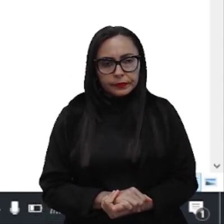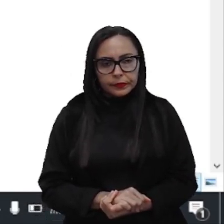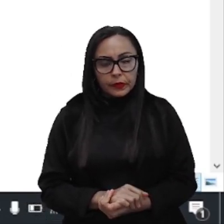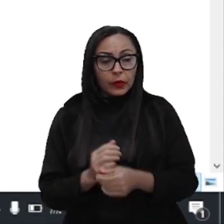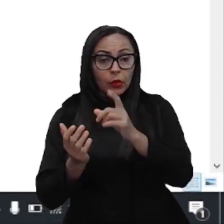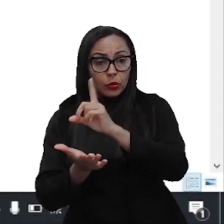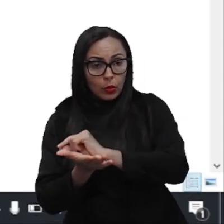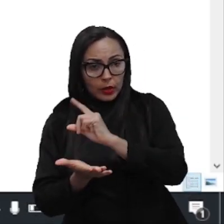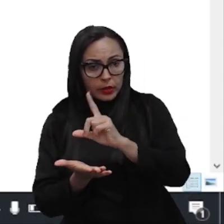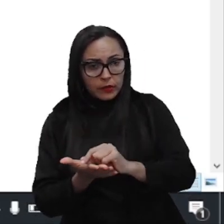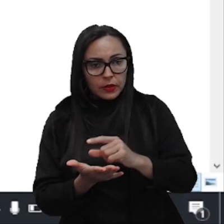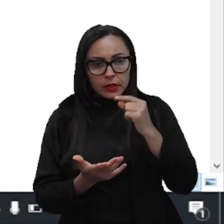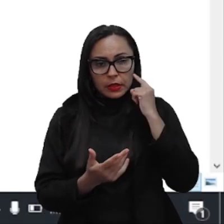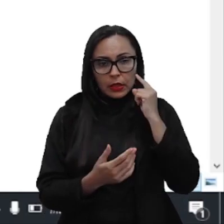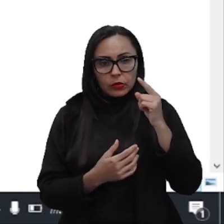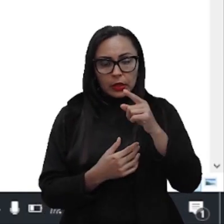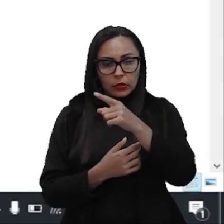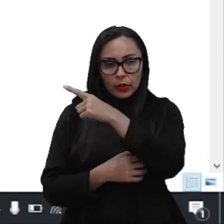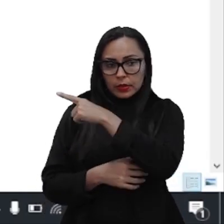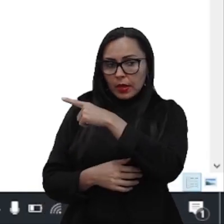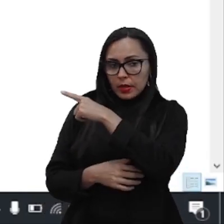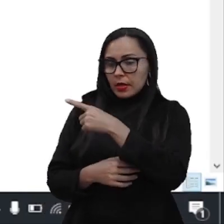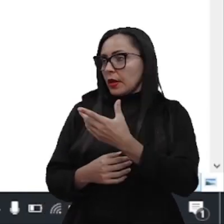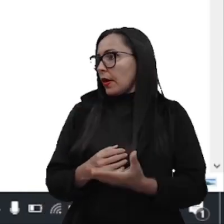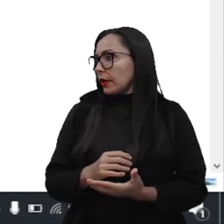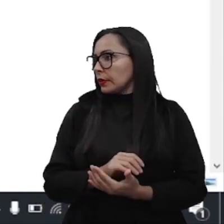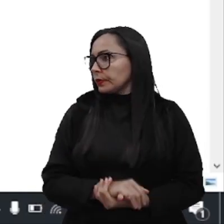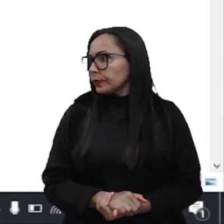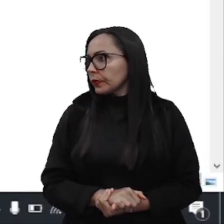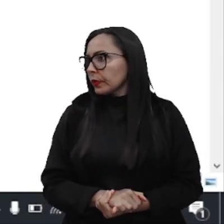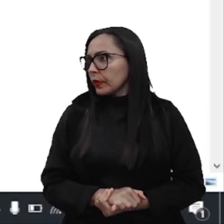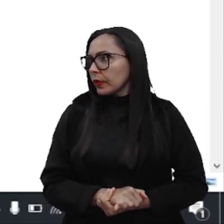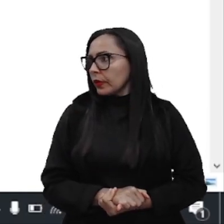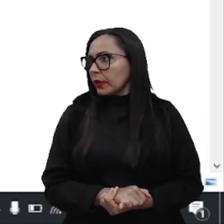arquivo no path, então a instalação é com sucesso, ok?